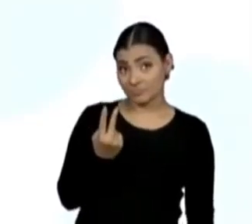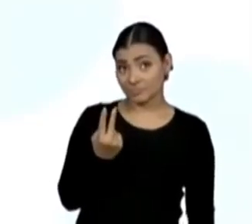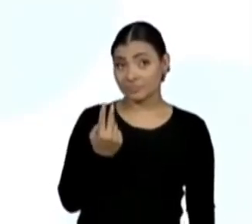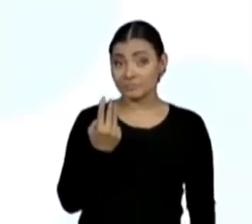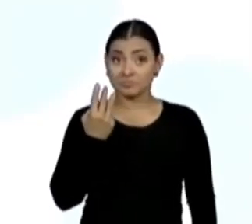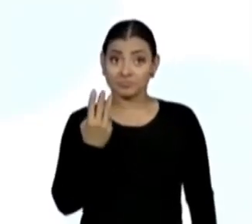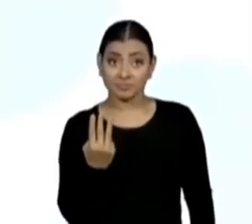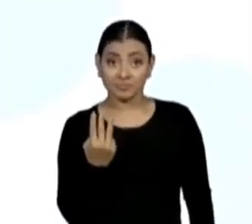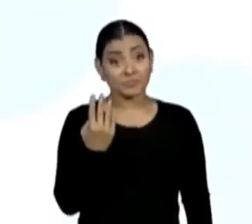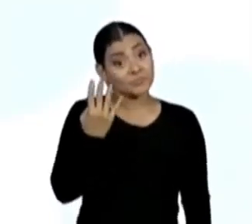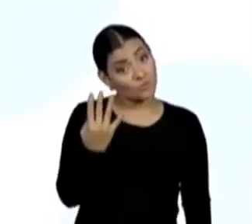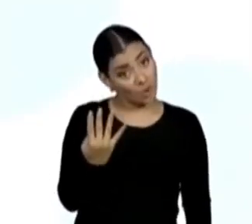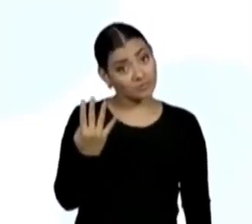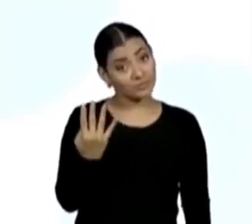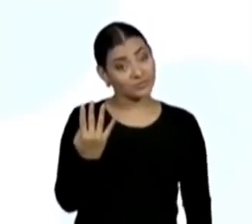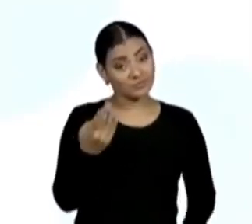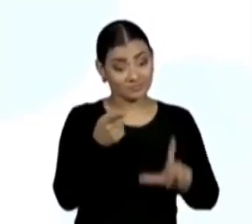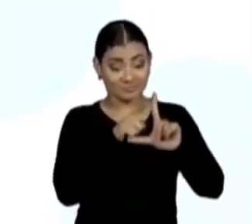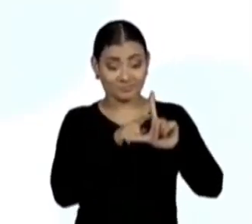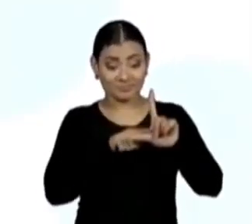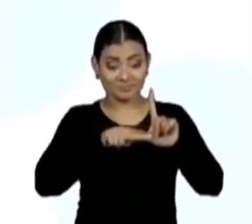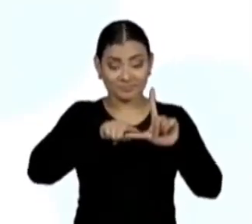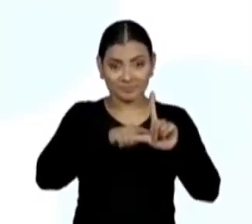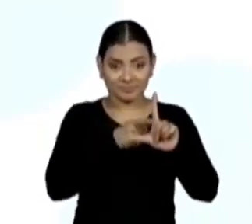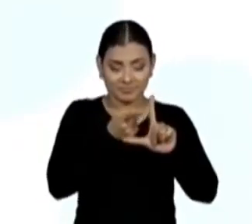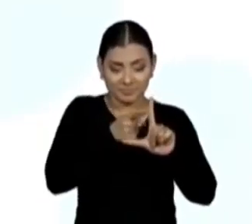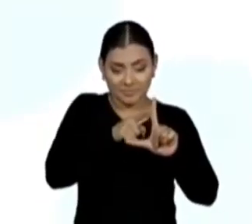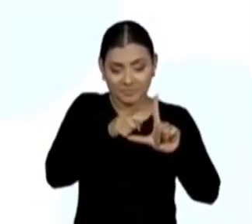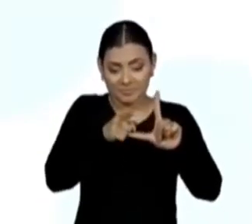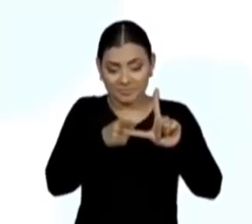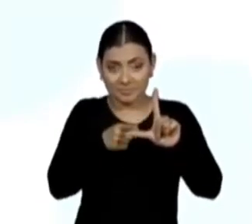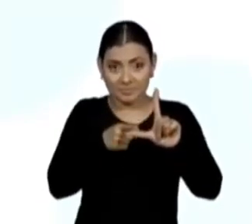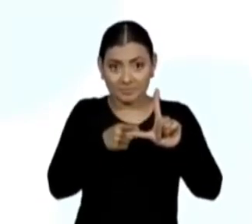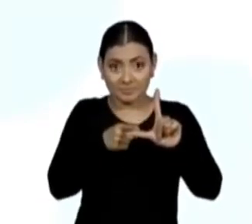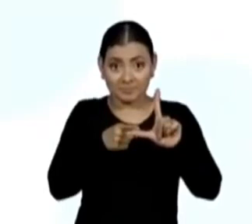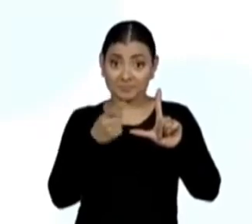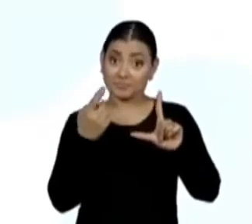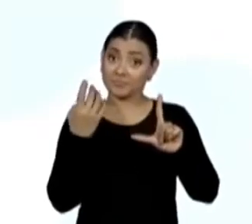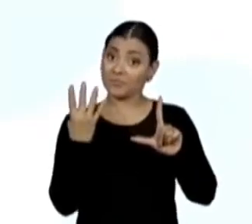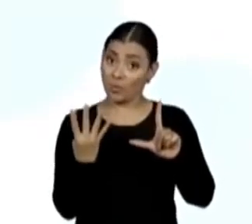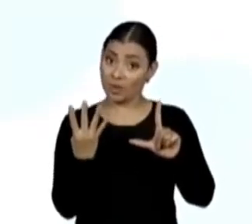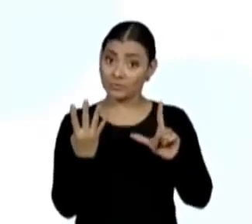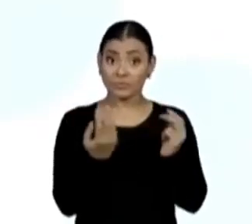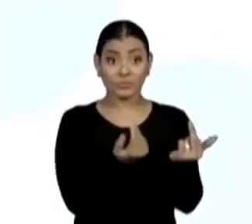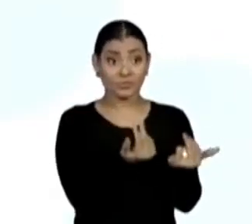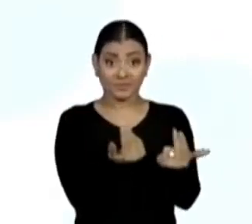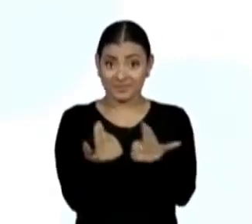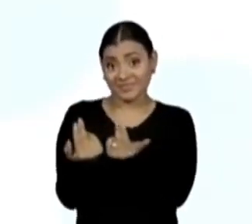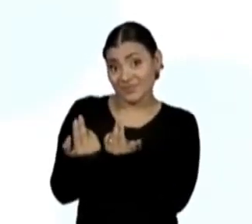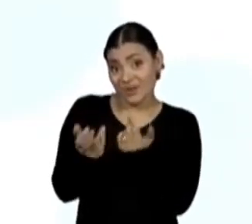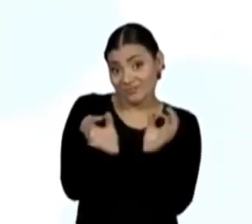três, quatro. Nesse caso, os quatro ângulos são iguais, não é?